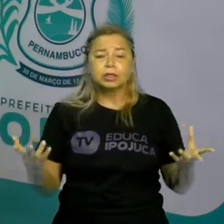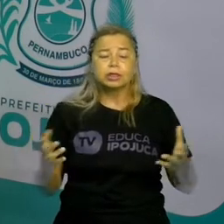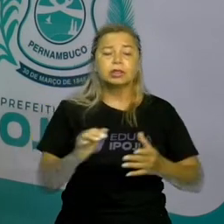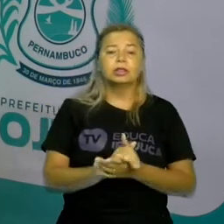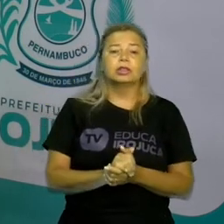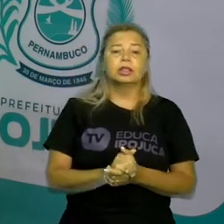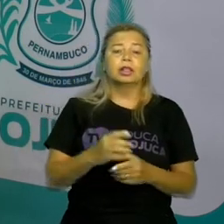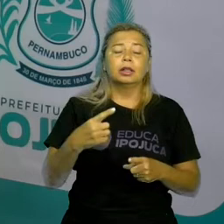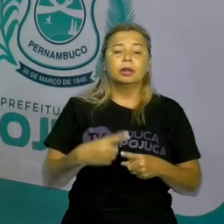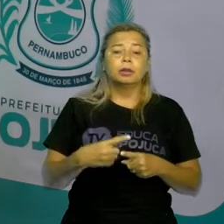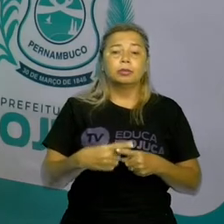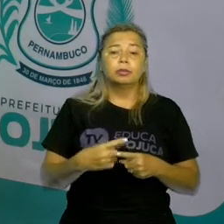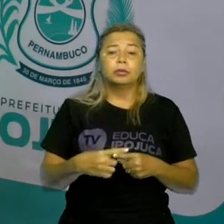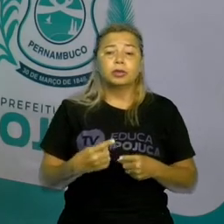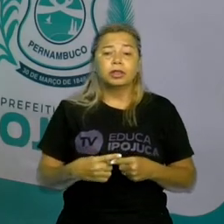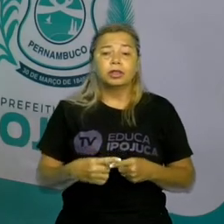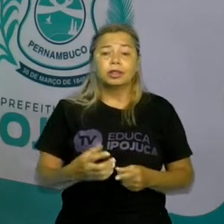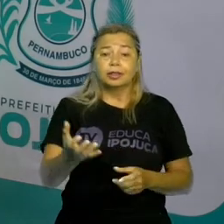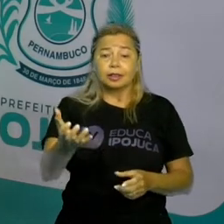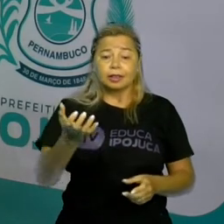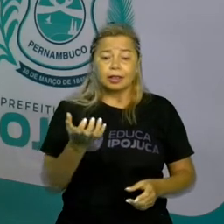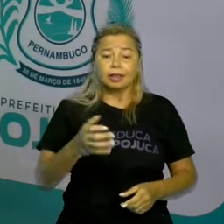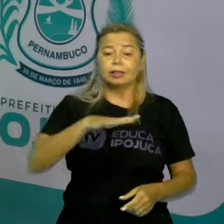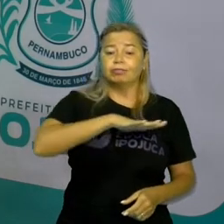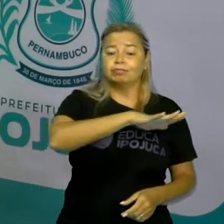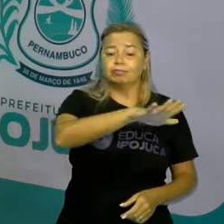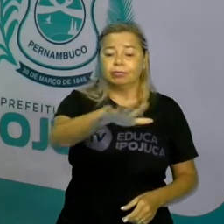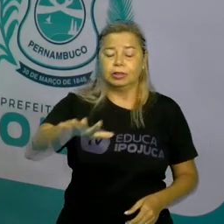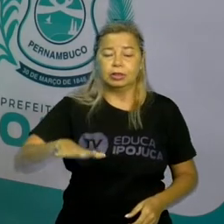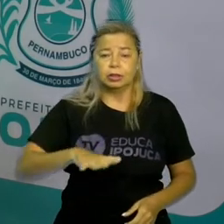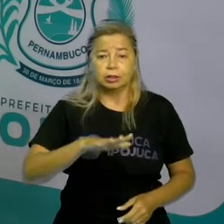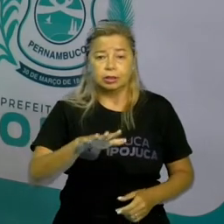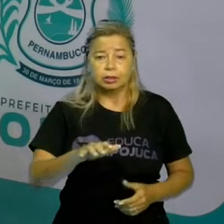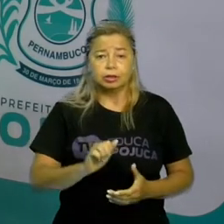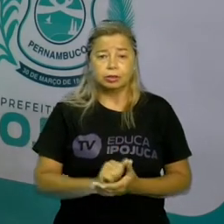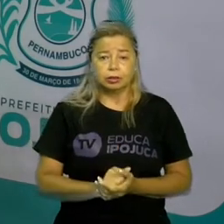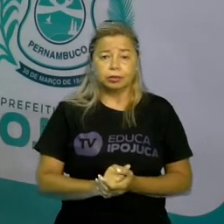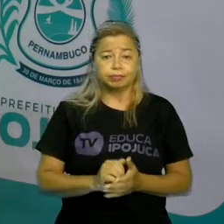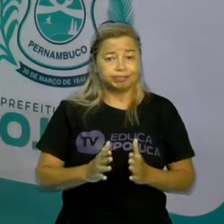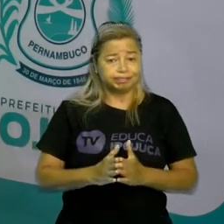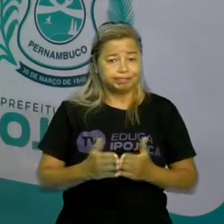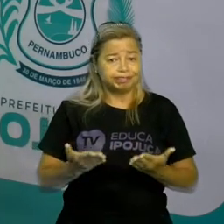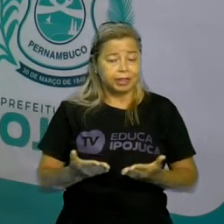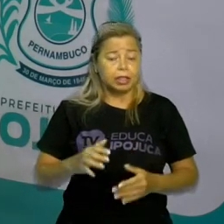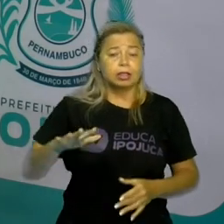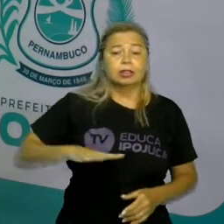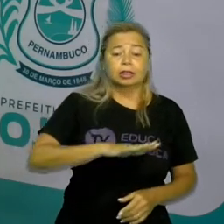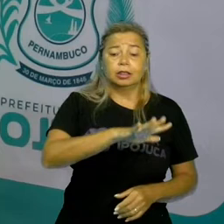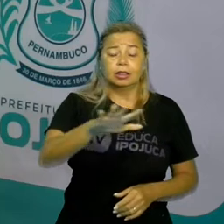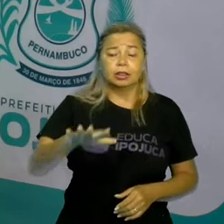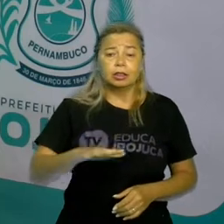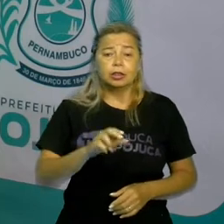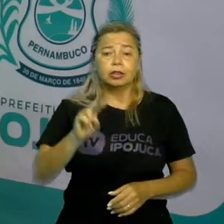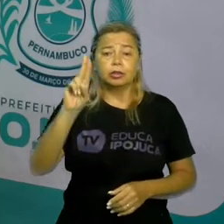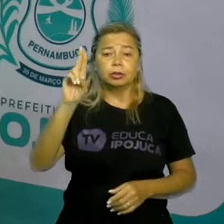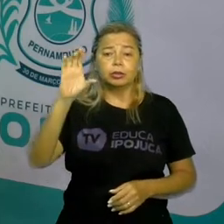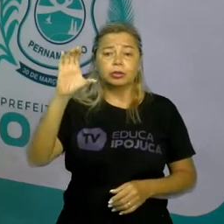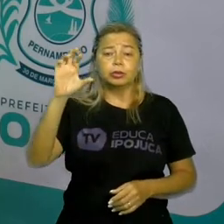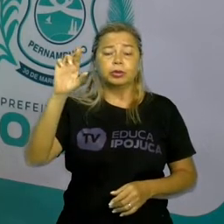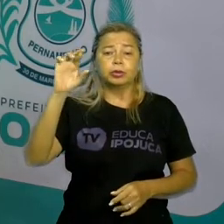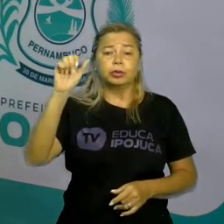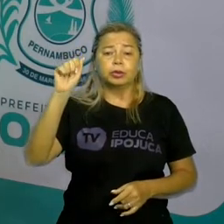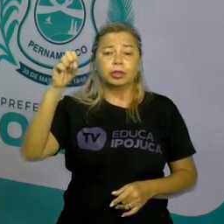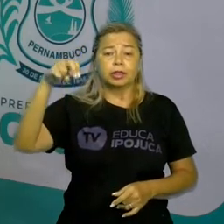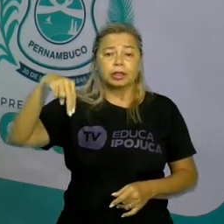conflitos por território. O que é que pode acontecer? O território da Ucrânia pode ser anexado ao território russo